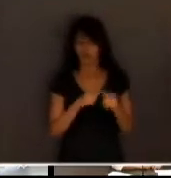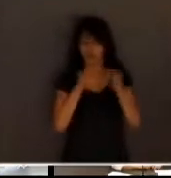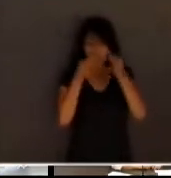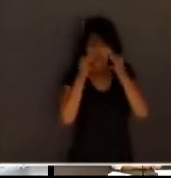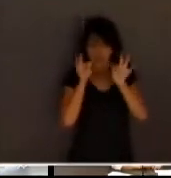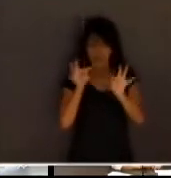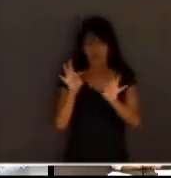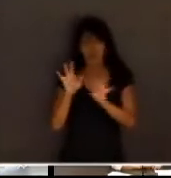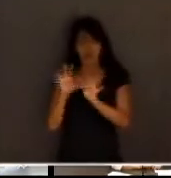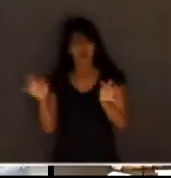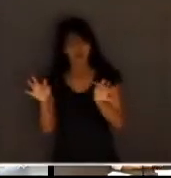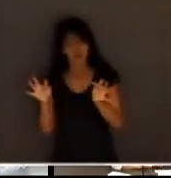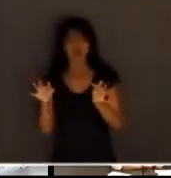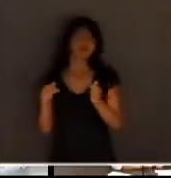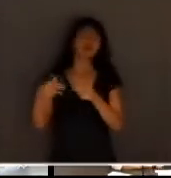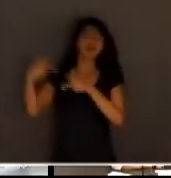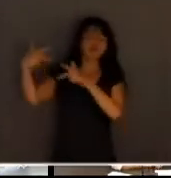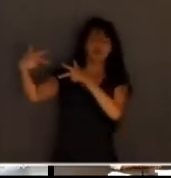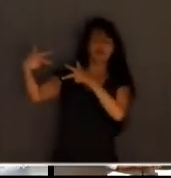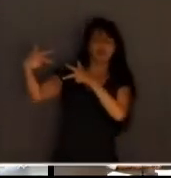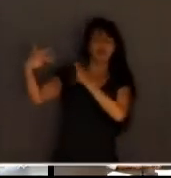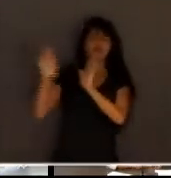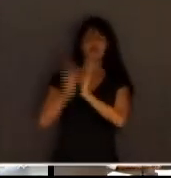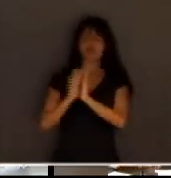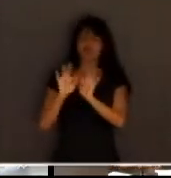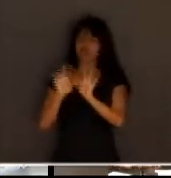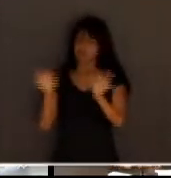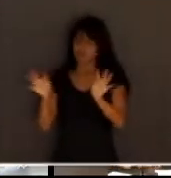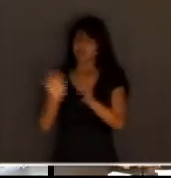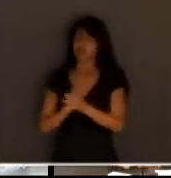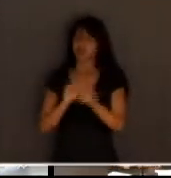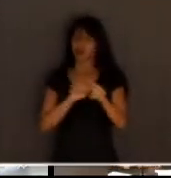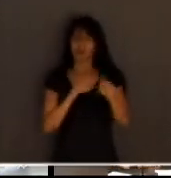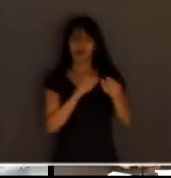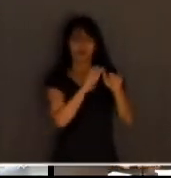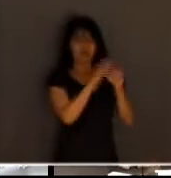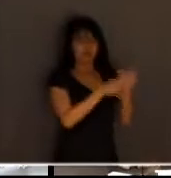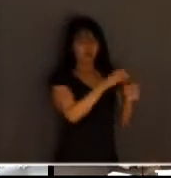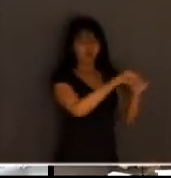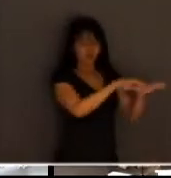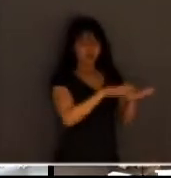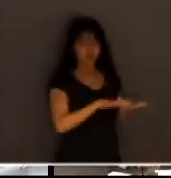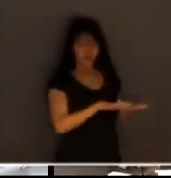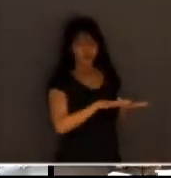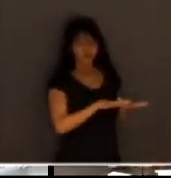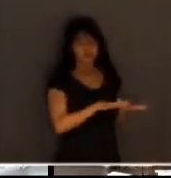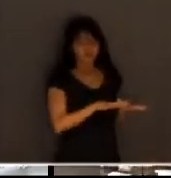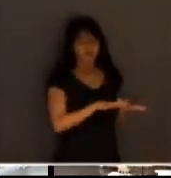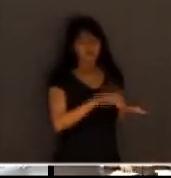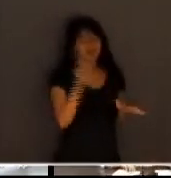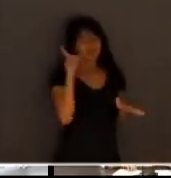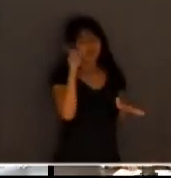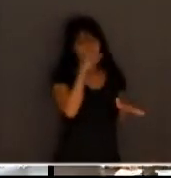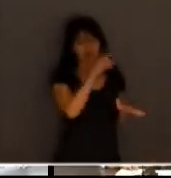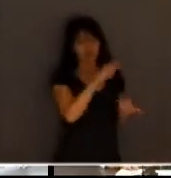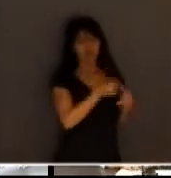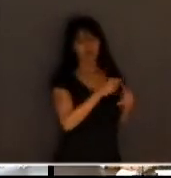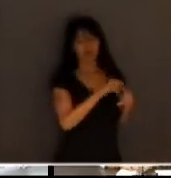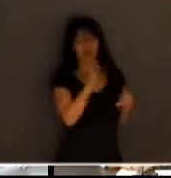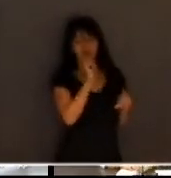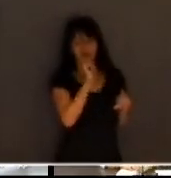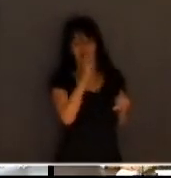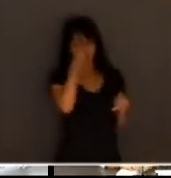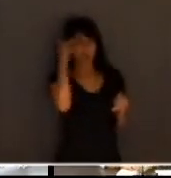pela videoconferência. O acusado é até interessante para ele que a gente faça esse júri. Aliás, estamos correndo atrás exatamente porque ele não fica preso por muito tempo,